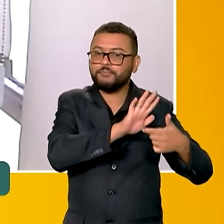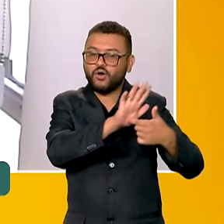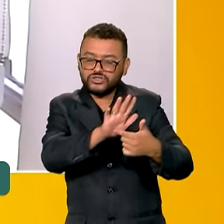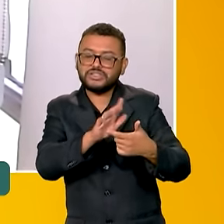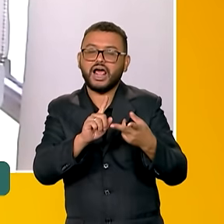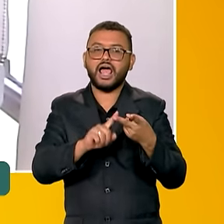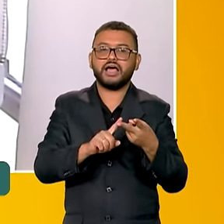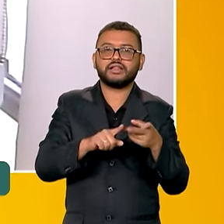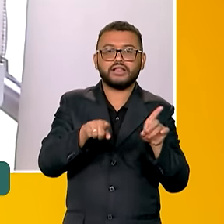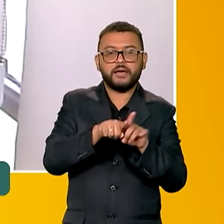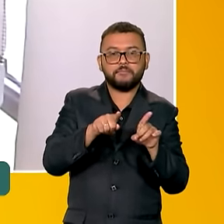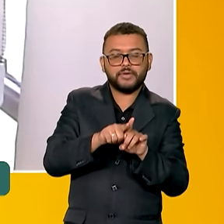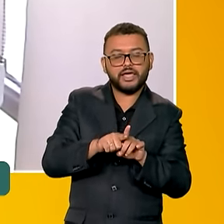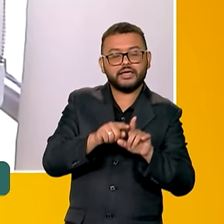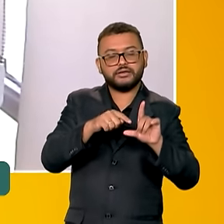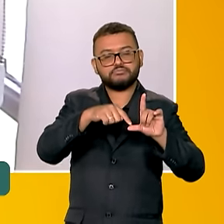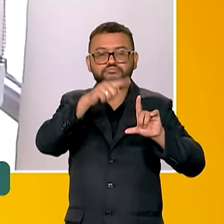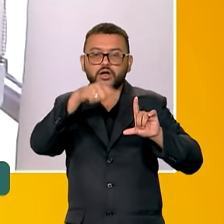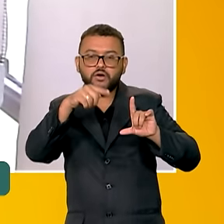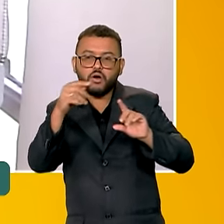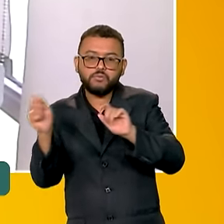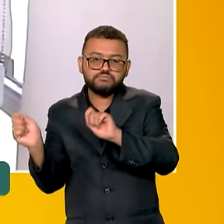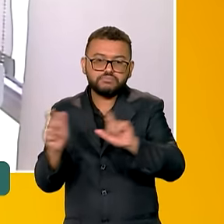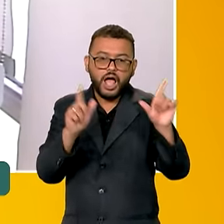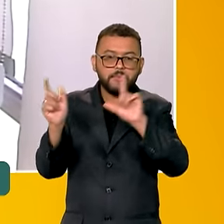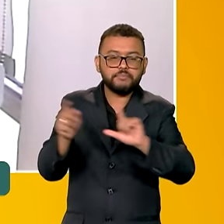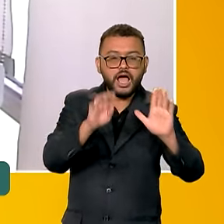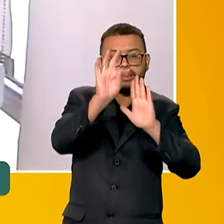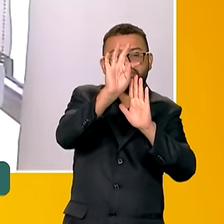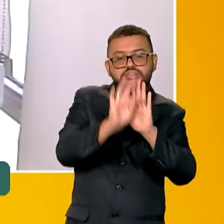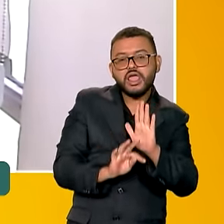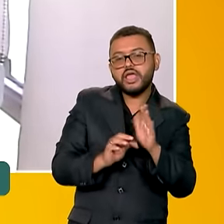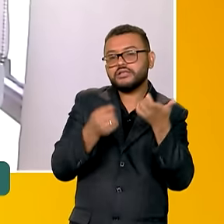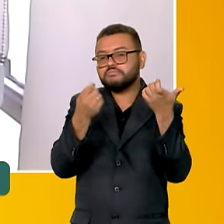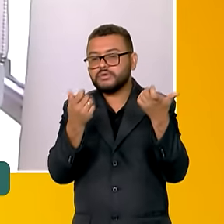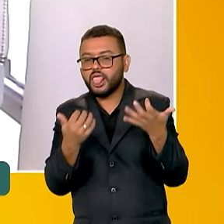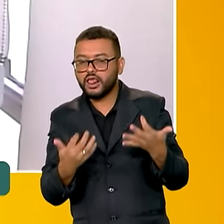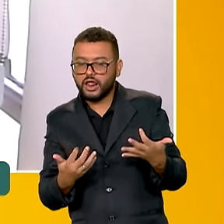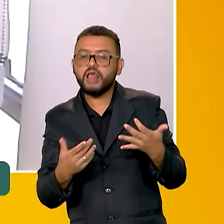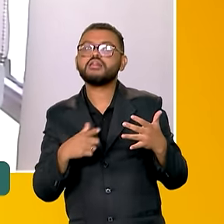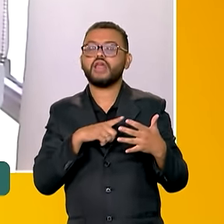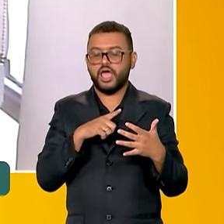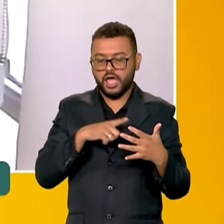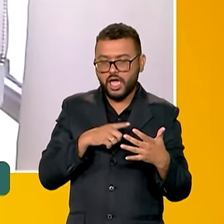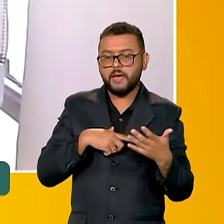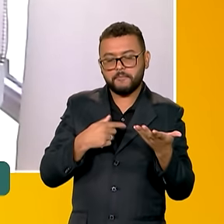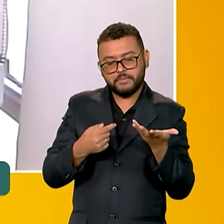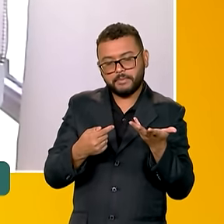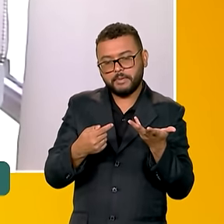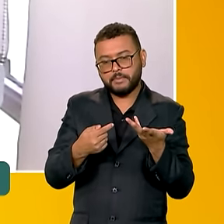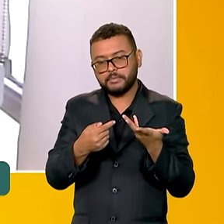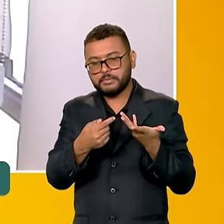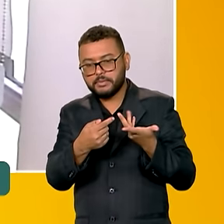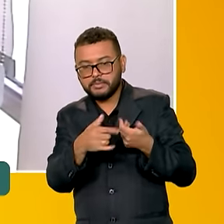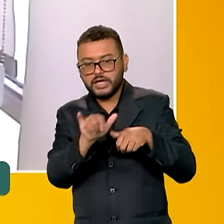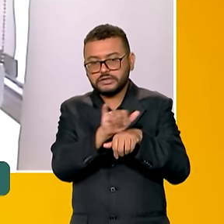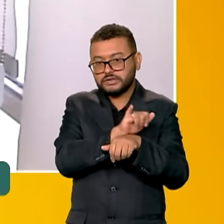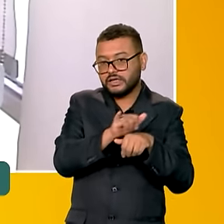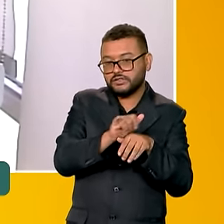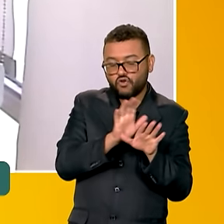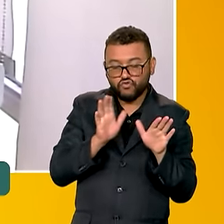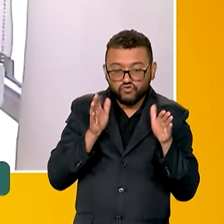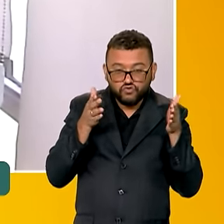a apresentação dos indicadores sobre a forma de texto, de narrativas, e uma série de ferramentas e recursos